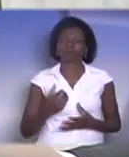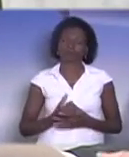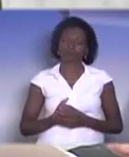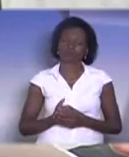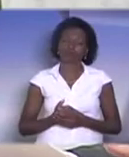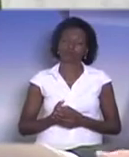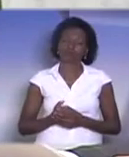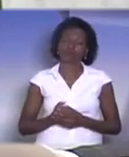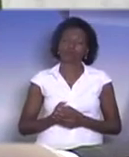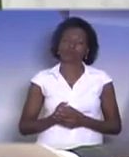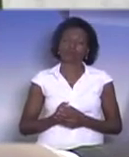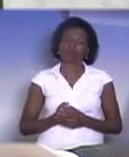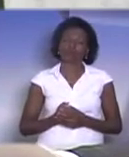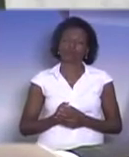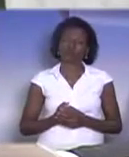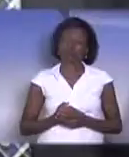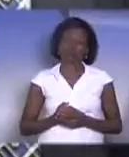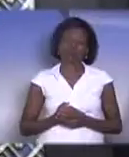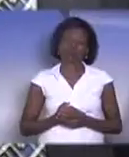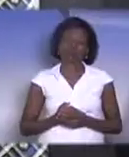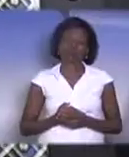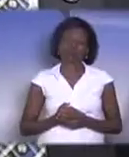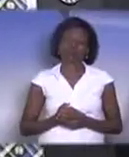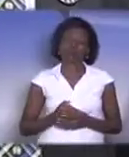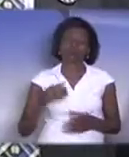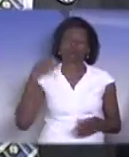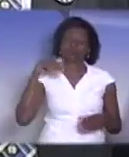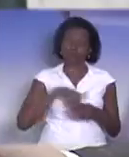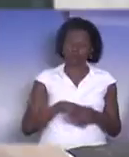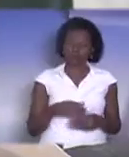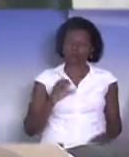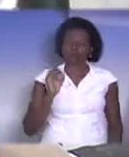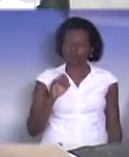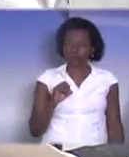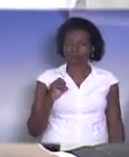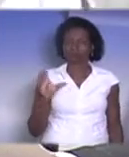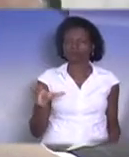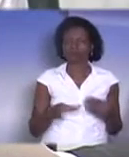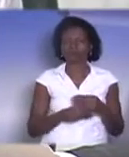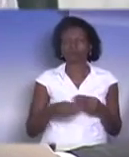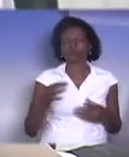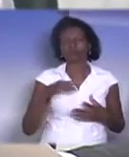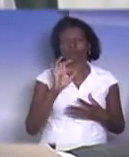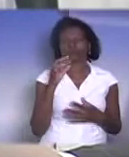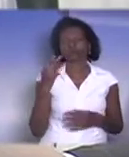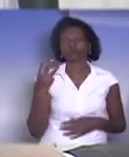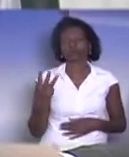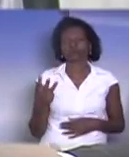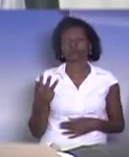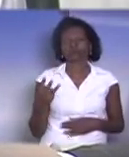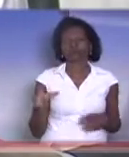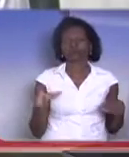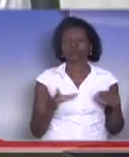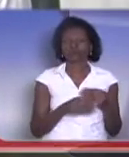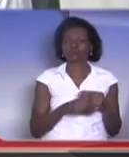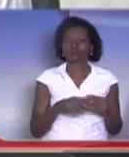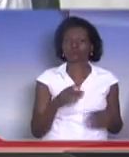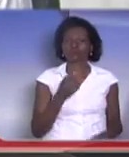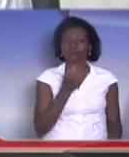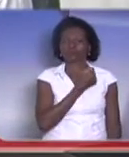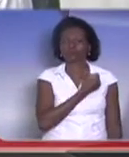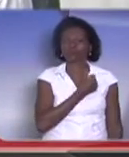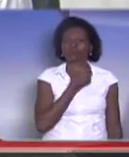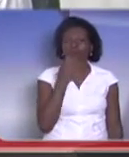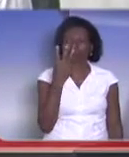Já estamos no item número 3. Só para votar favorável as emendas. registrado. Item número 3. Emendas número 3, 4 e